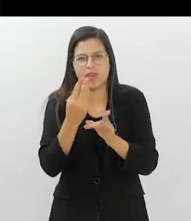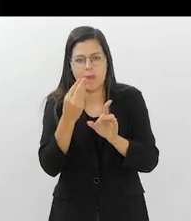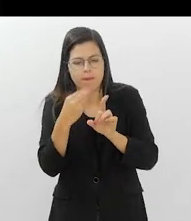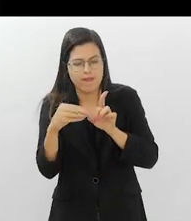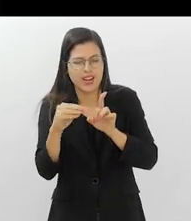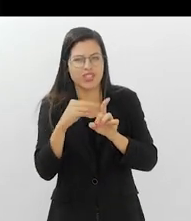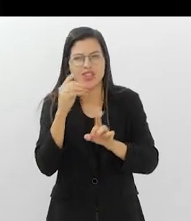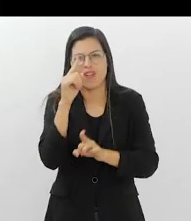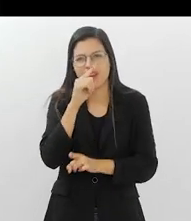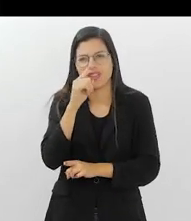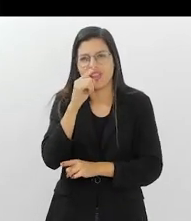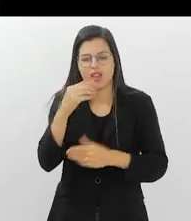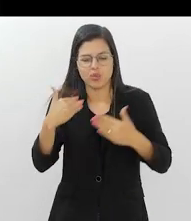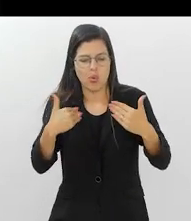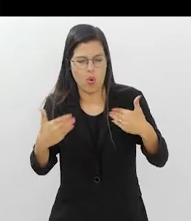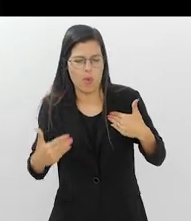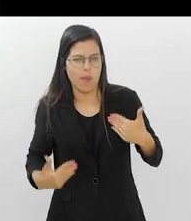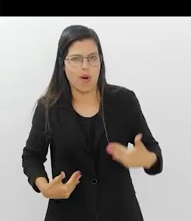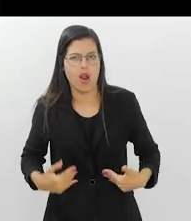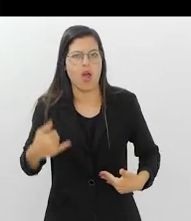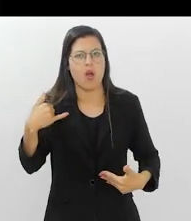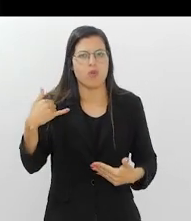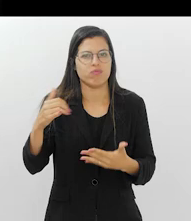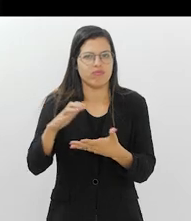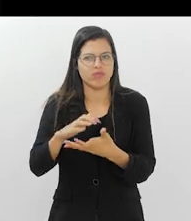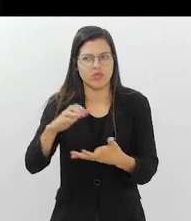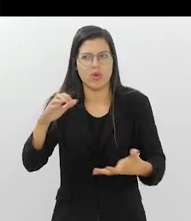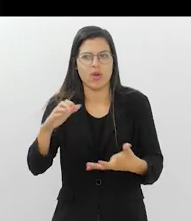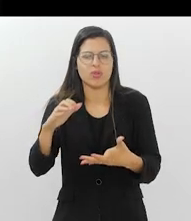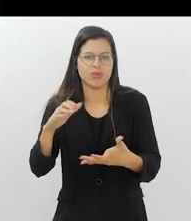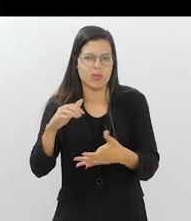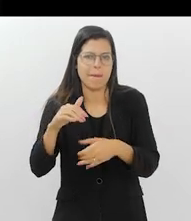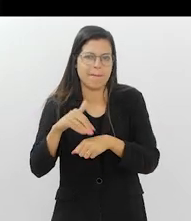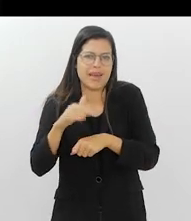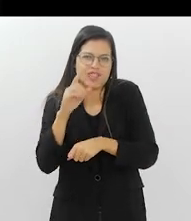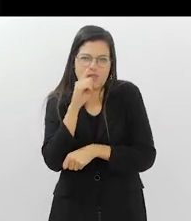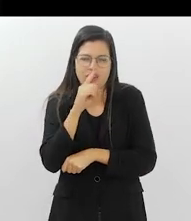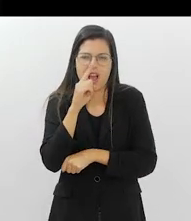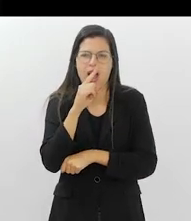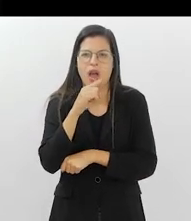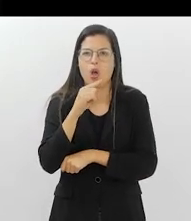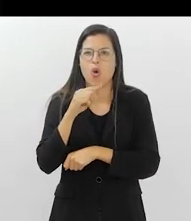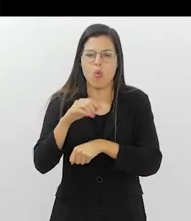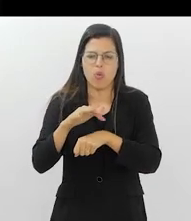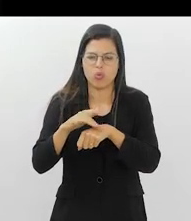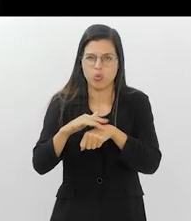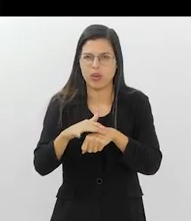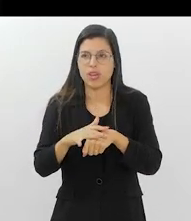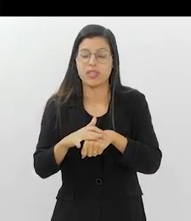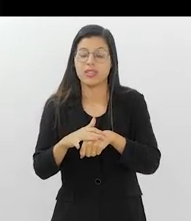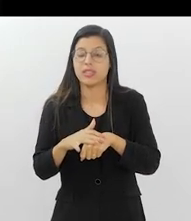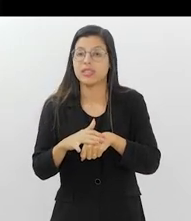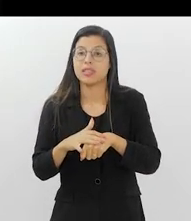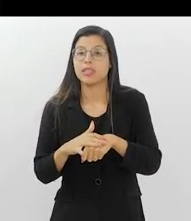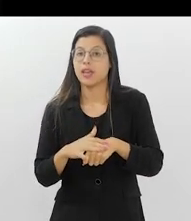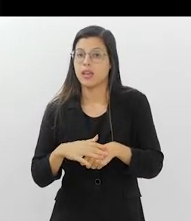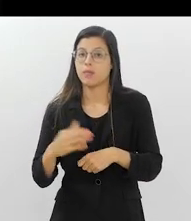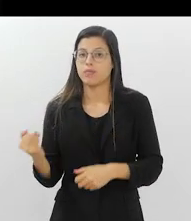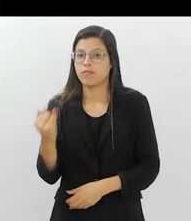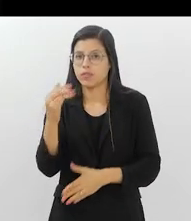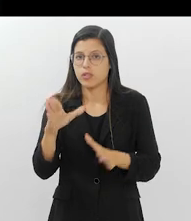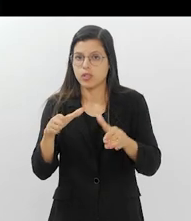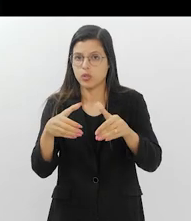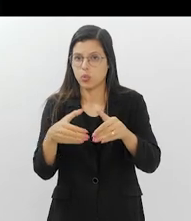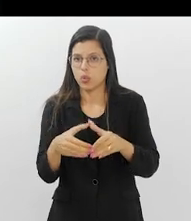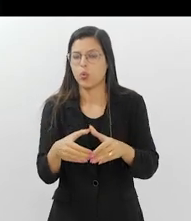e vai deixando os idosos mais suscetíveis às doenças. Então, é muito importante o trabalho que a nossa equipe multidisciplinar da